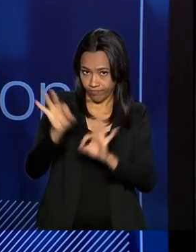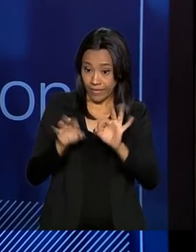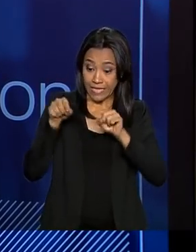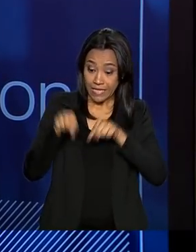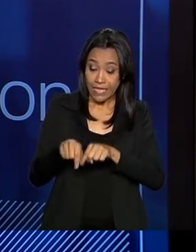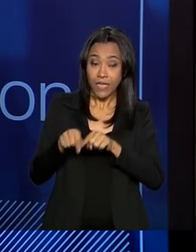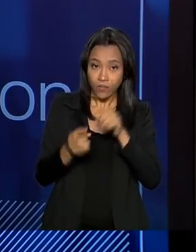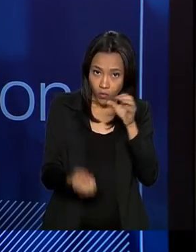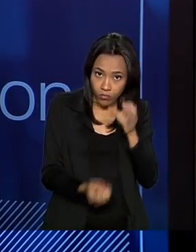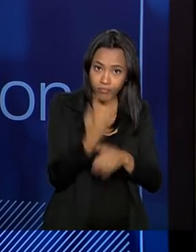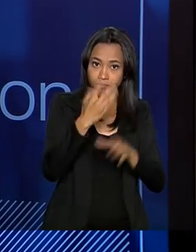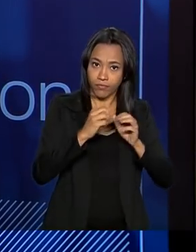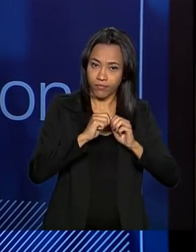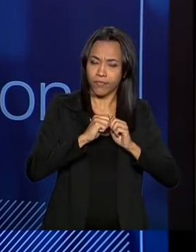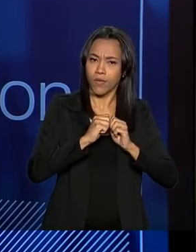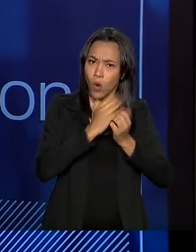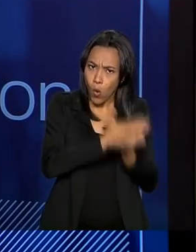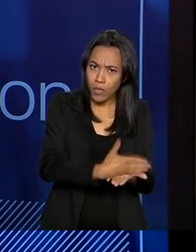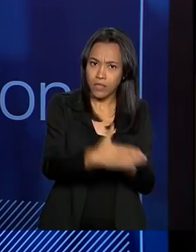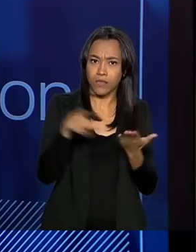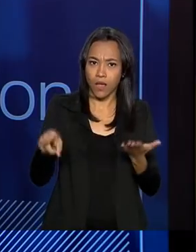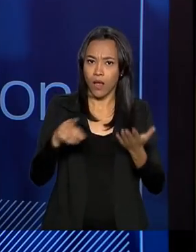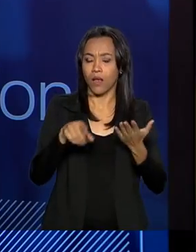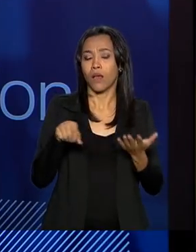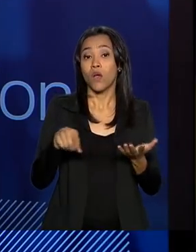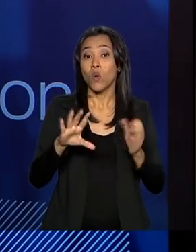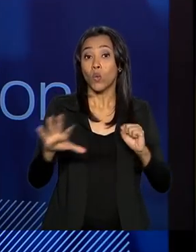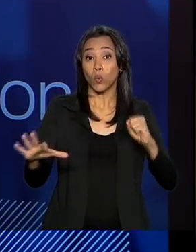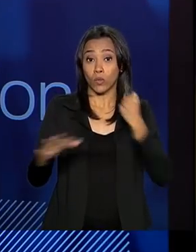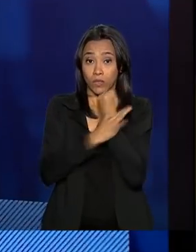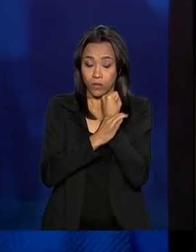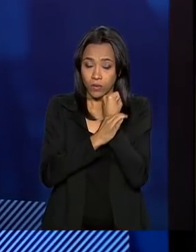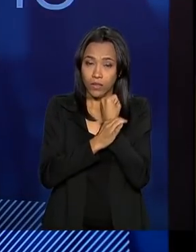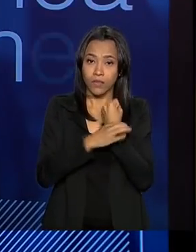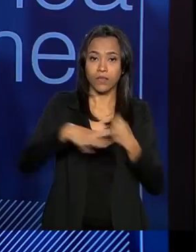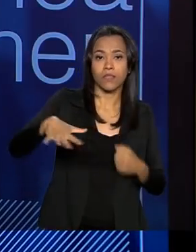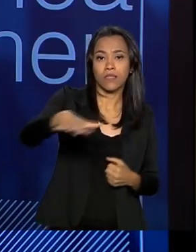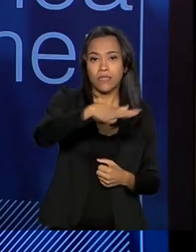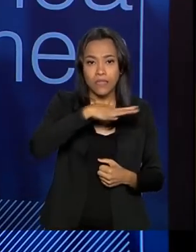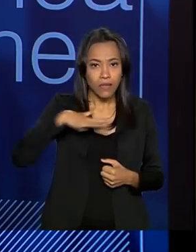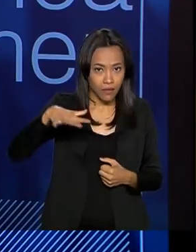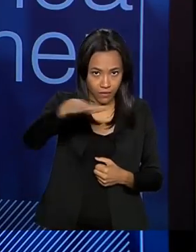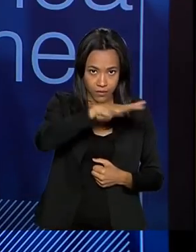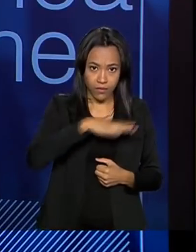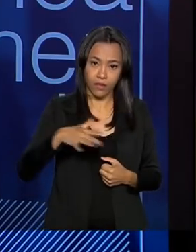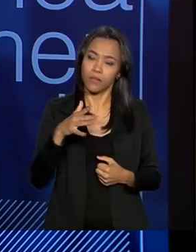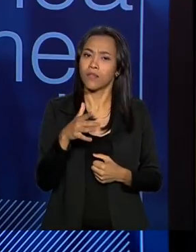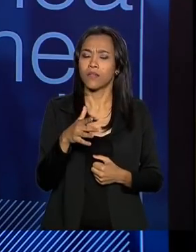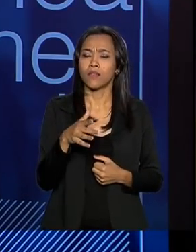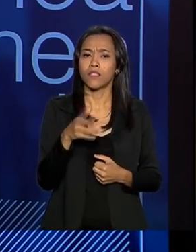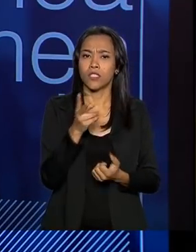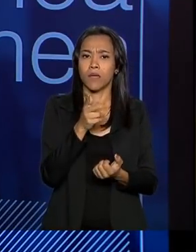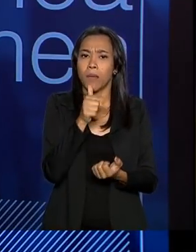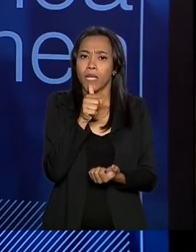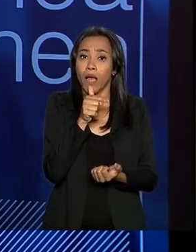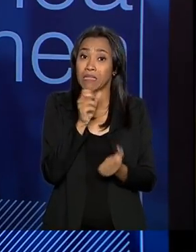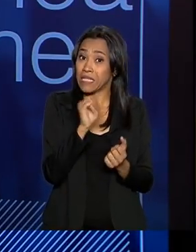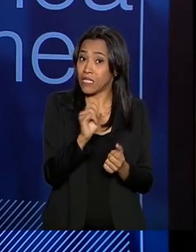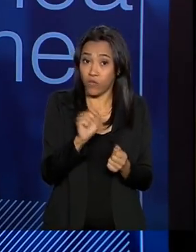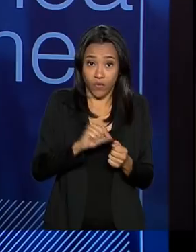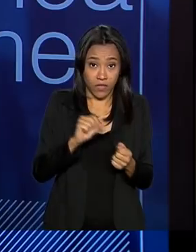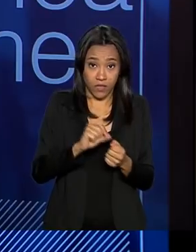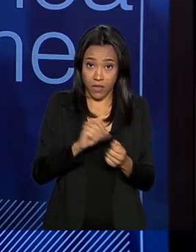plano for implementado, o grau de segurança hídrica, que hoje, se nada for feito,